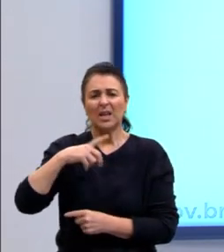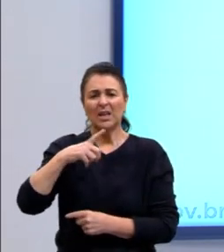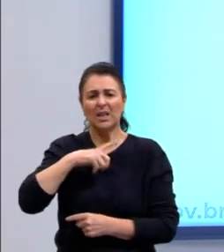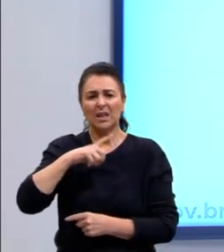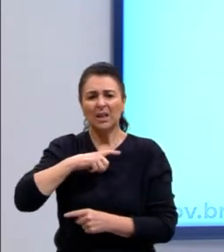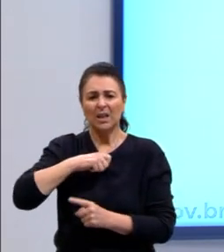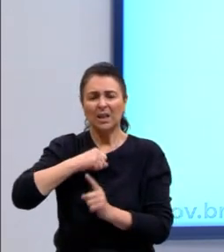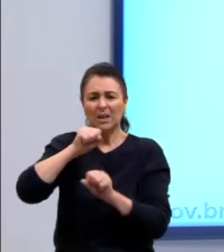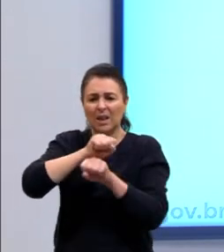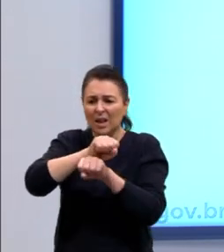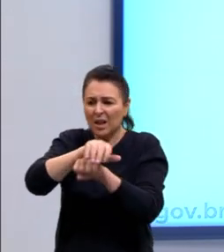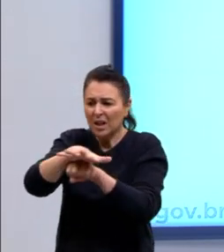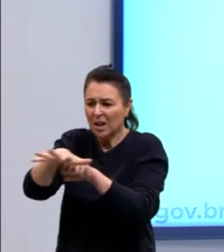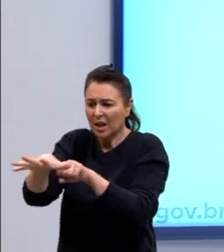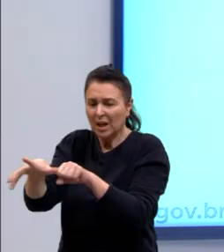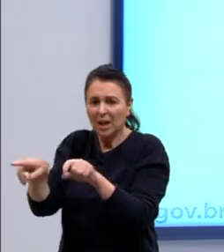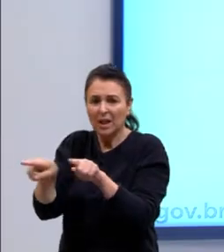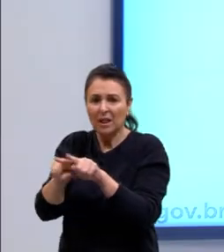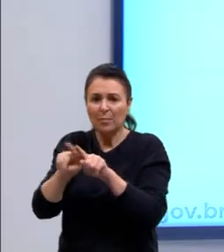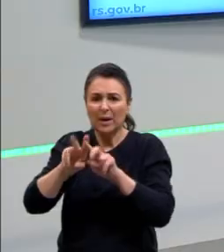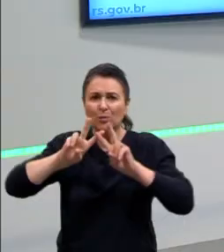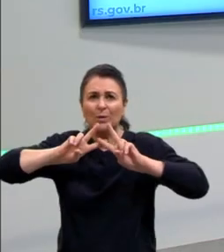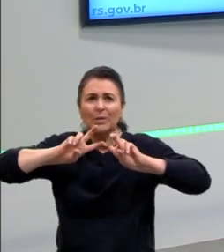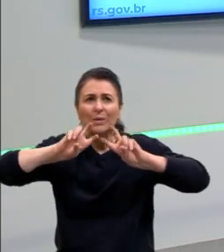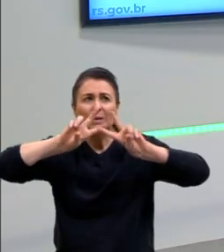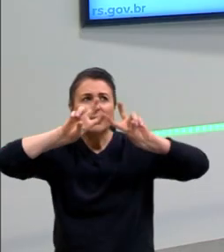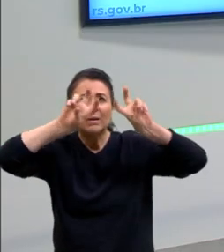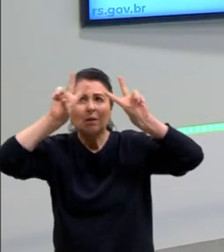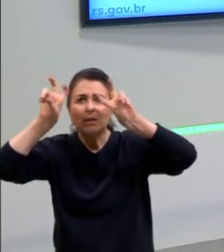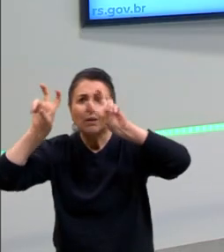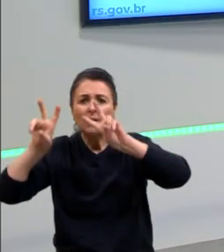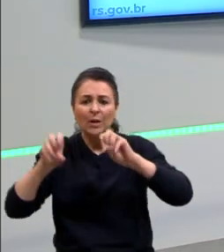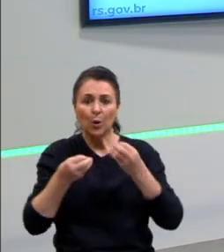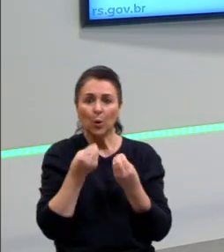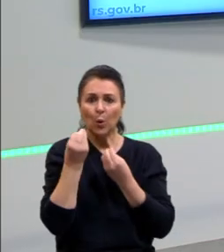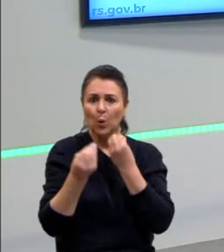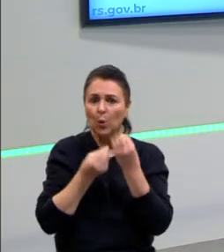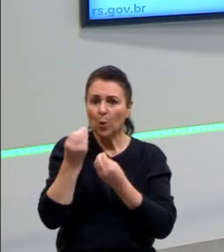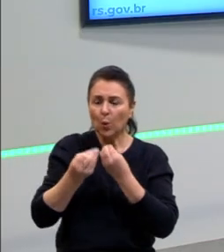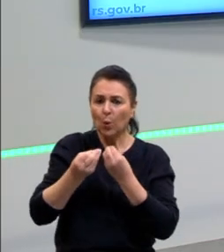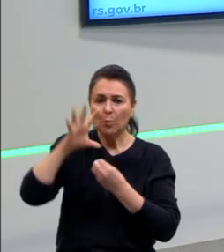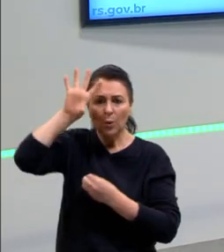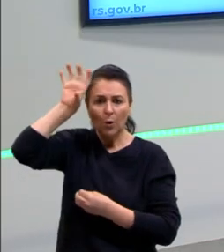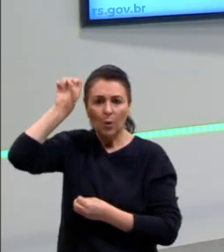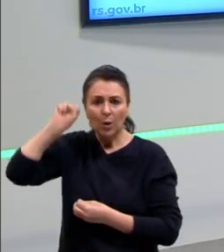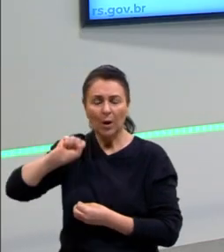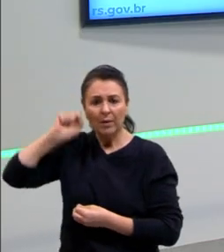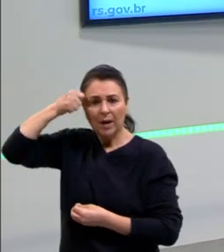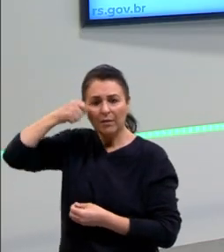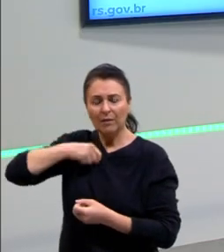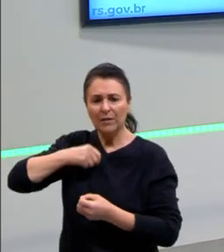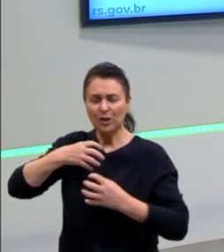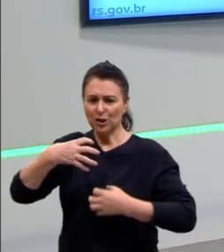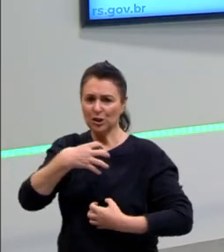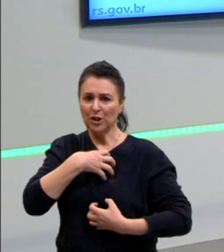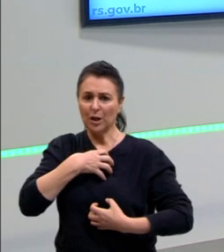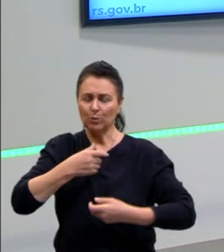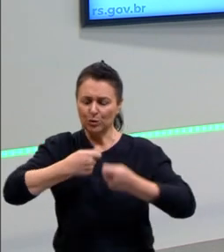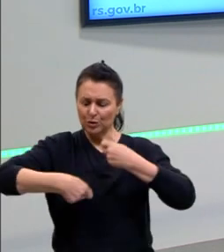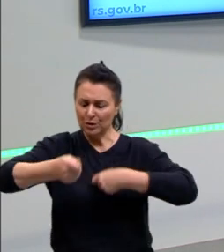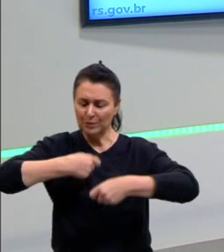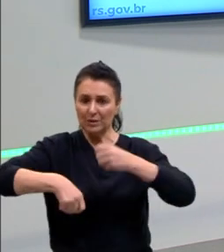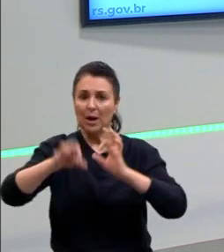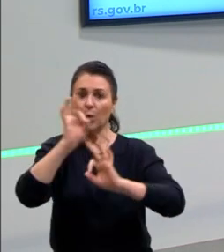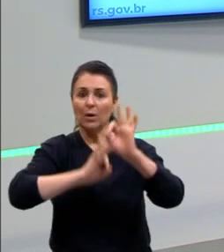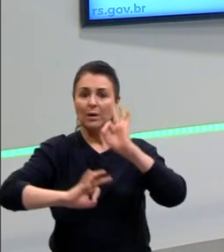as suas cosmologias, como na África também se produziu, formas de administrar, formas de organizar